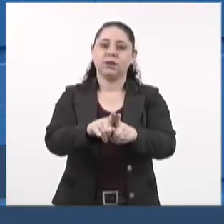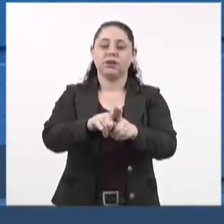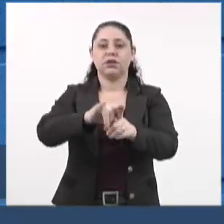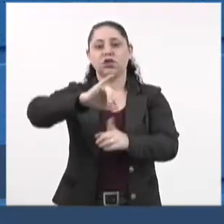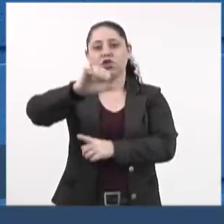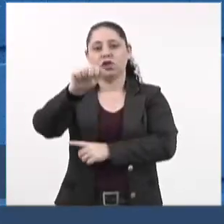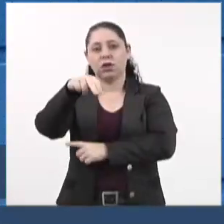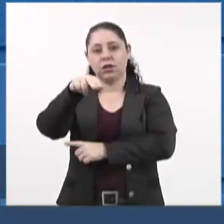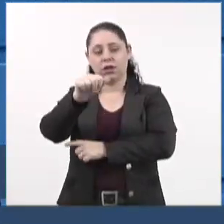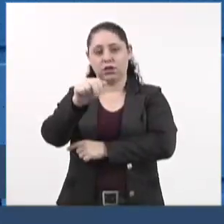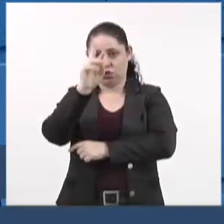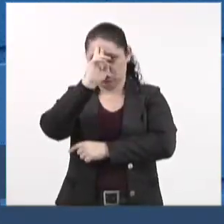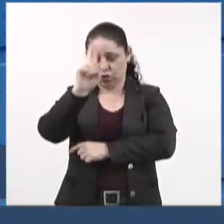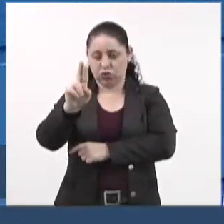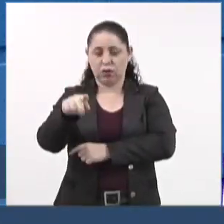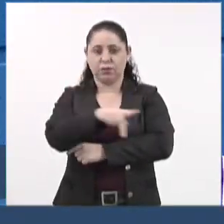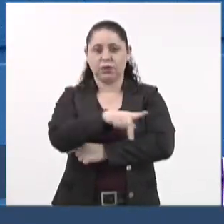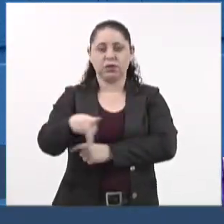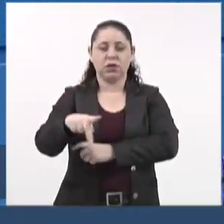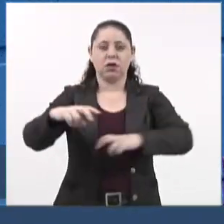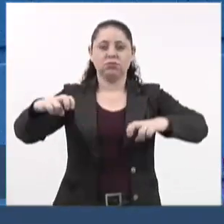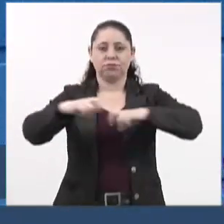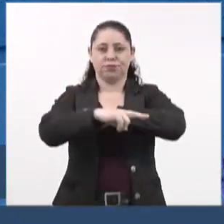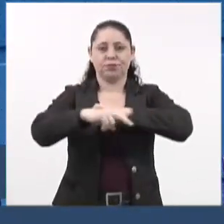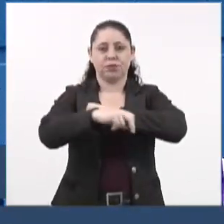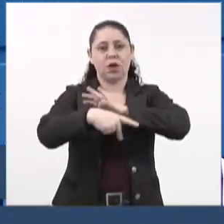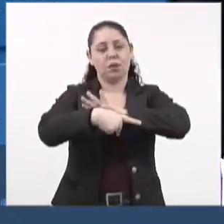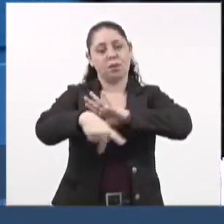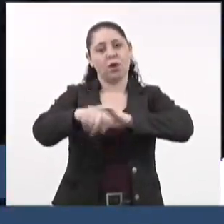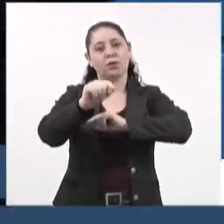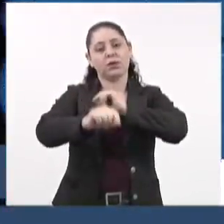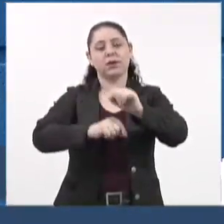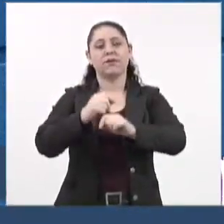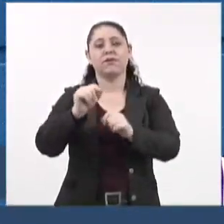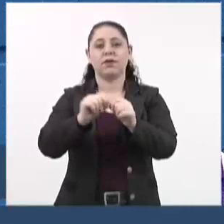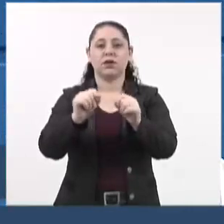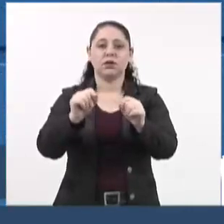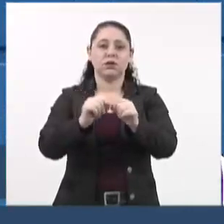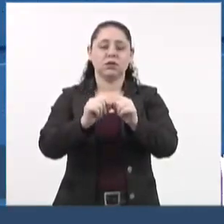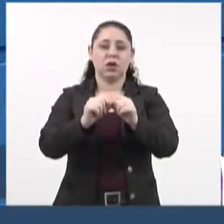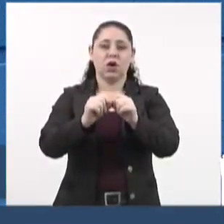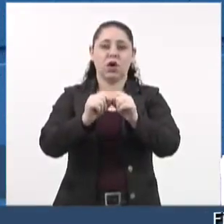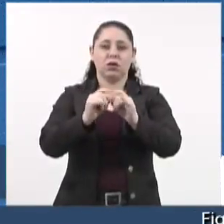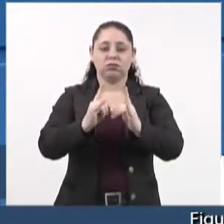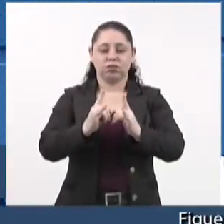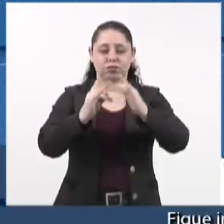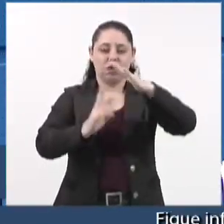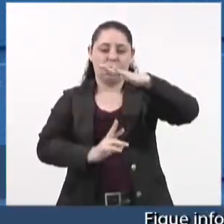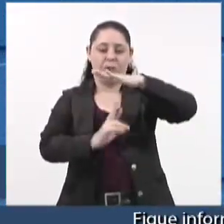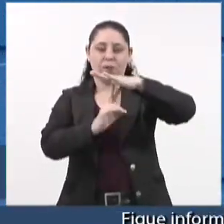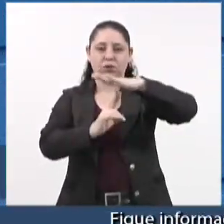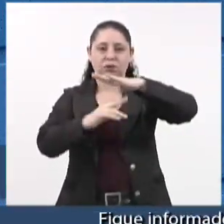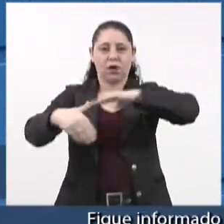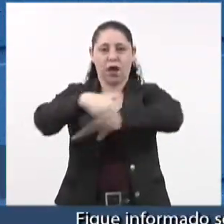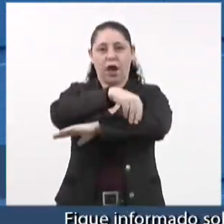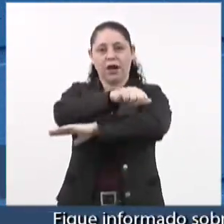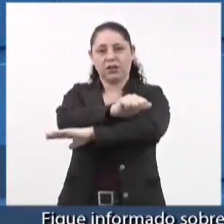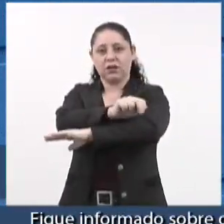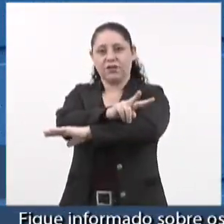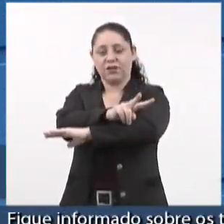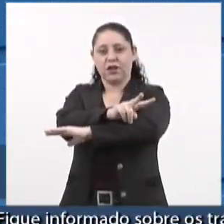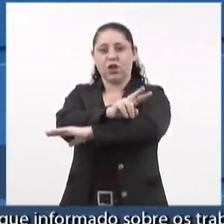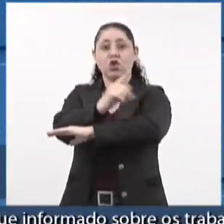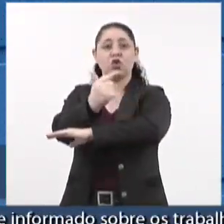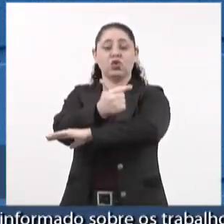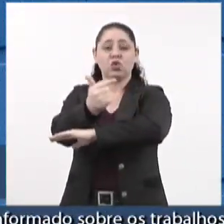diretor-presidente da Agência Municipal de Transporte e Trânsito, da GETRAN, solicitando ao mesmo que providencie cobertura no ponto de ônibus na Avenida 2, na Vila Nova